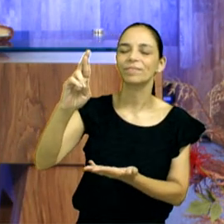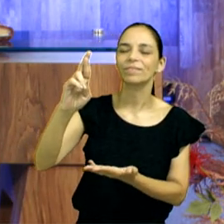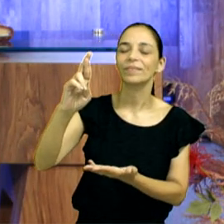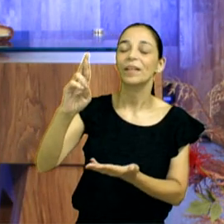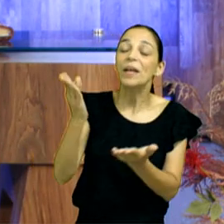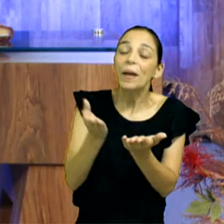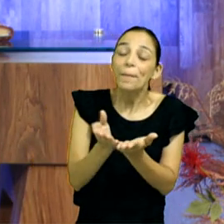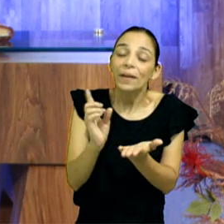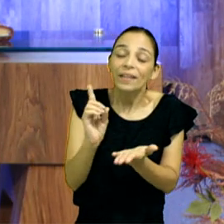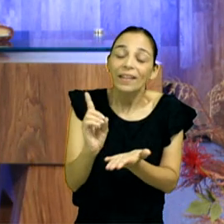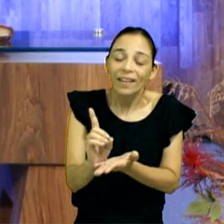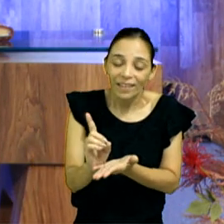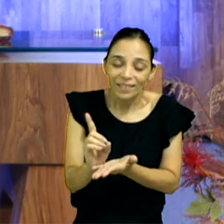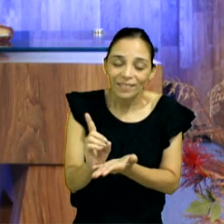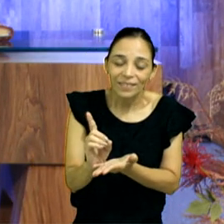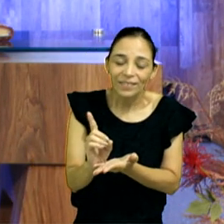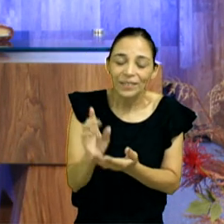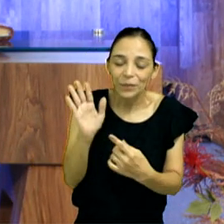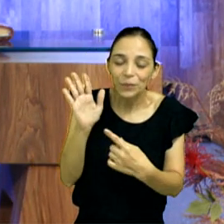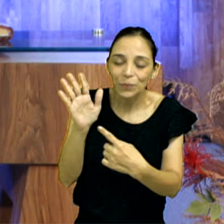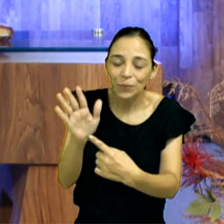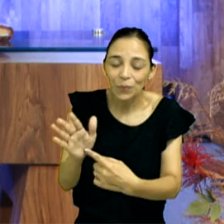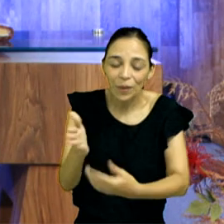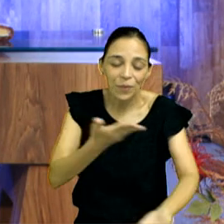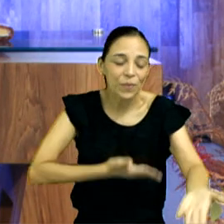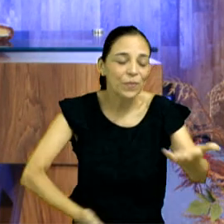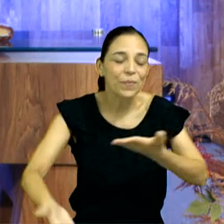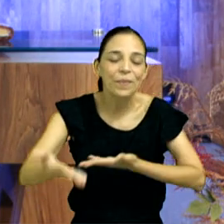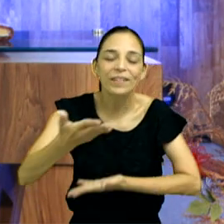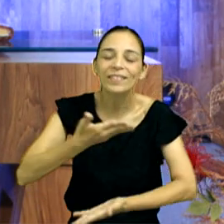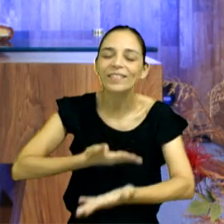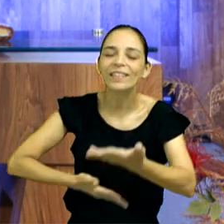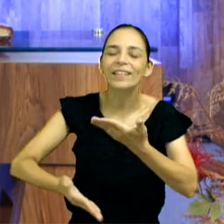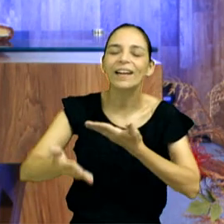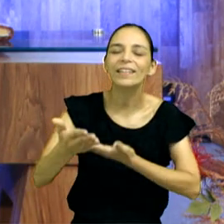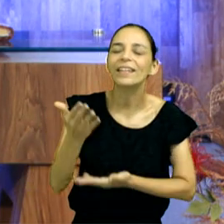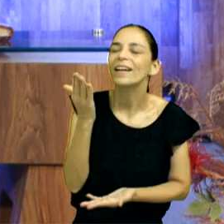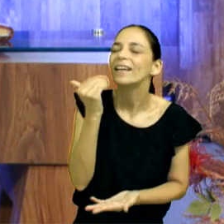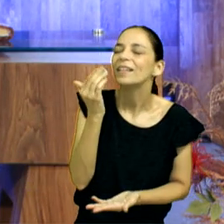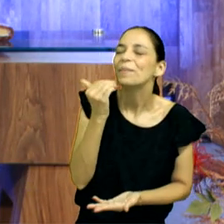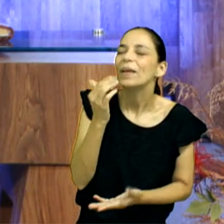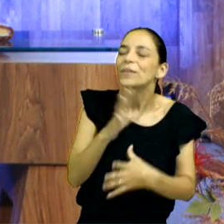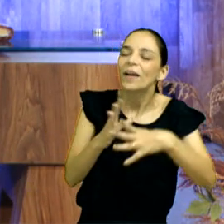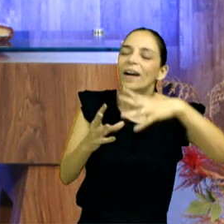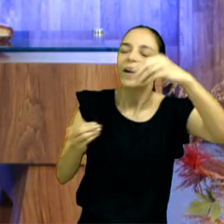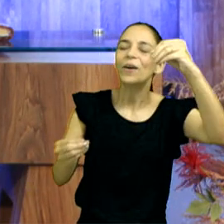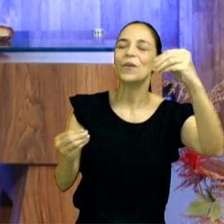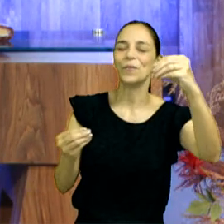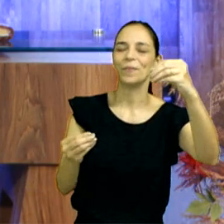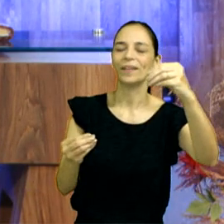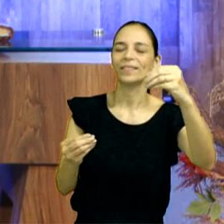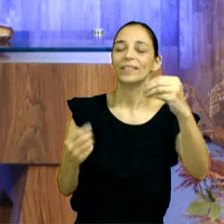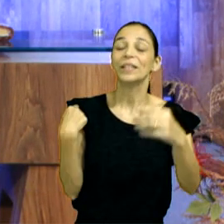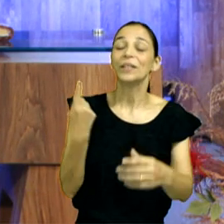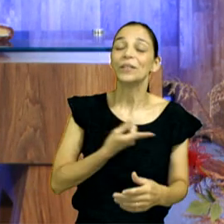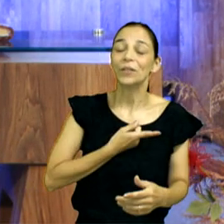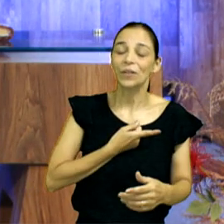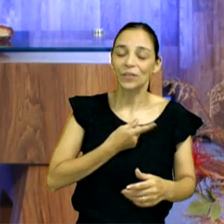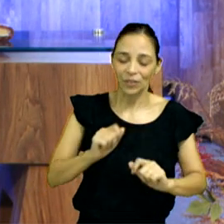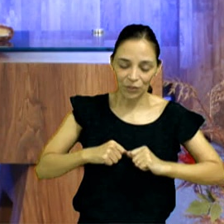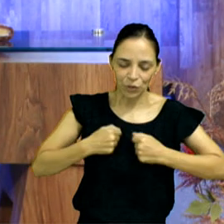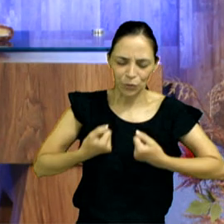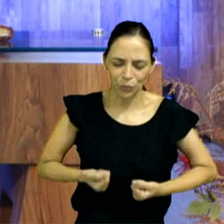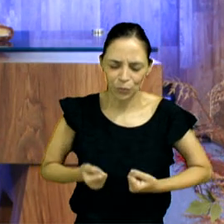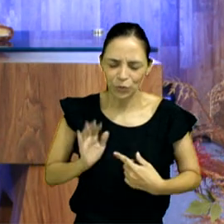é a tua palavra, que está servida, é o alimento, para a nossa alma, e agora, estamos nos posicionando, diante de ti,